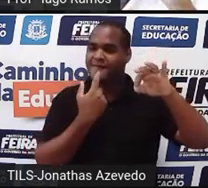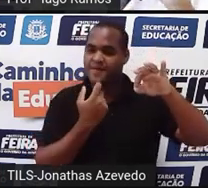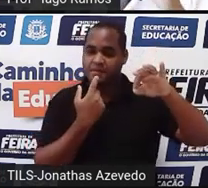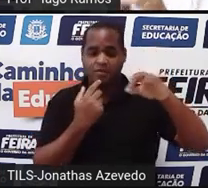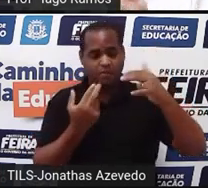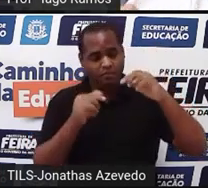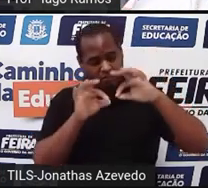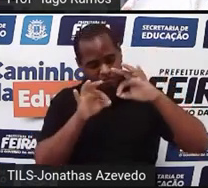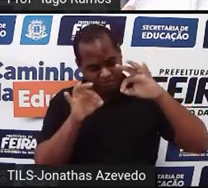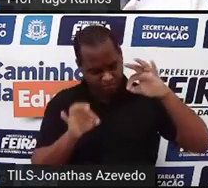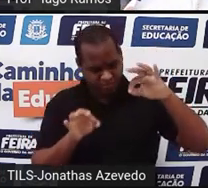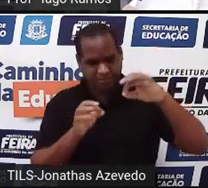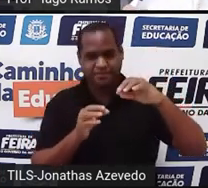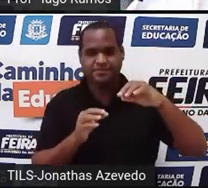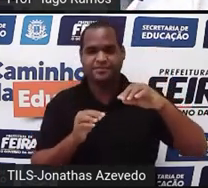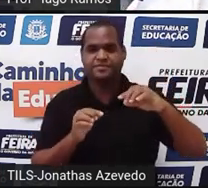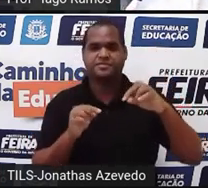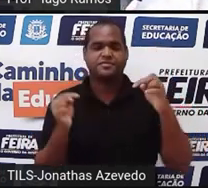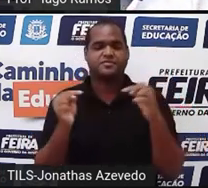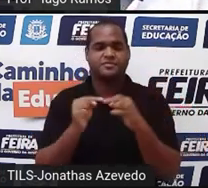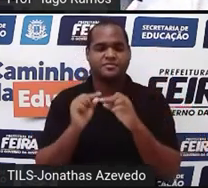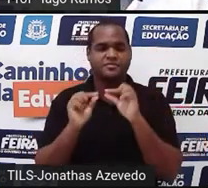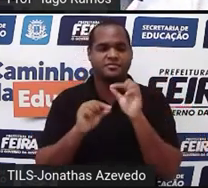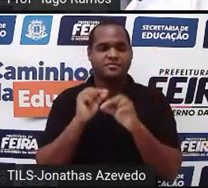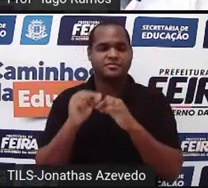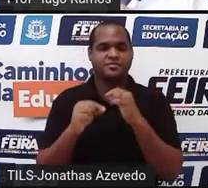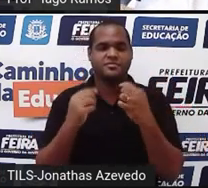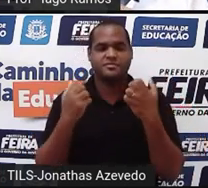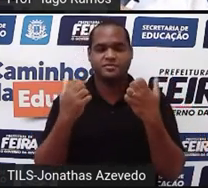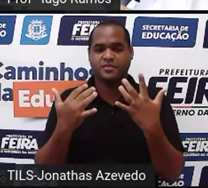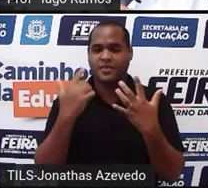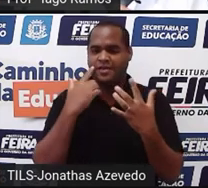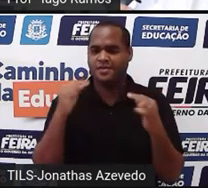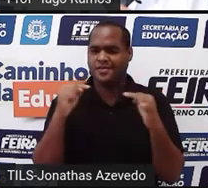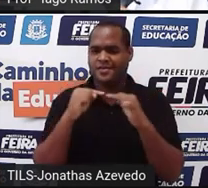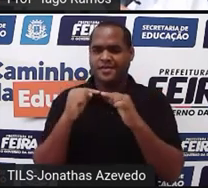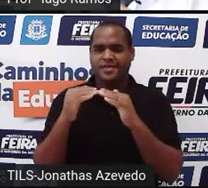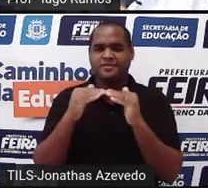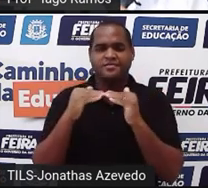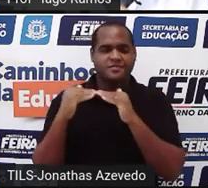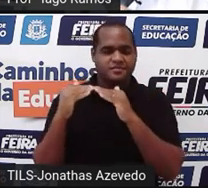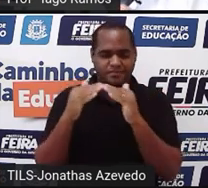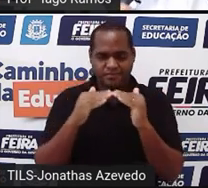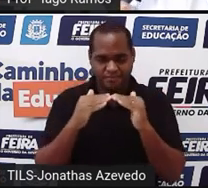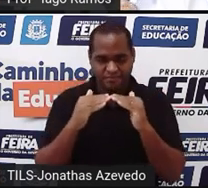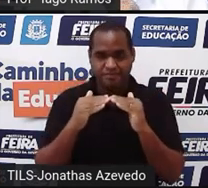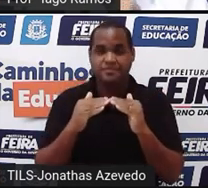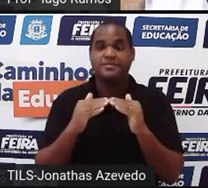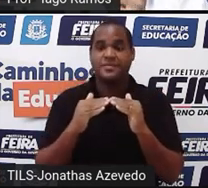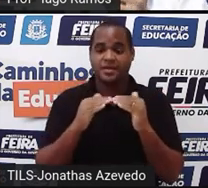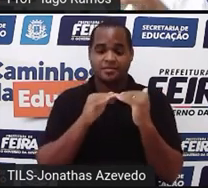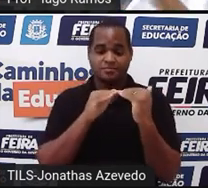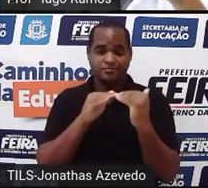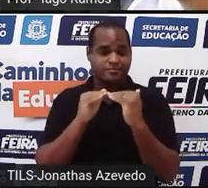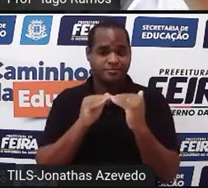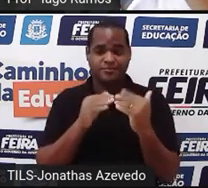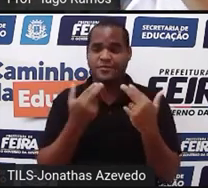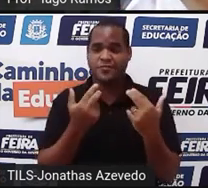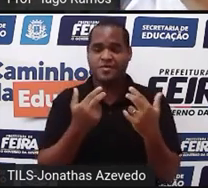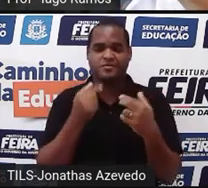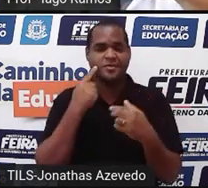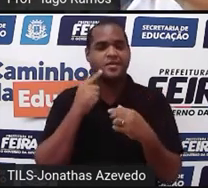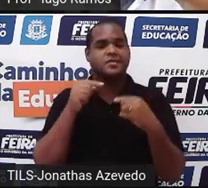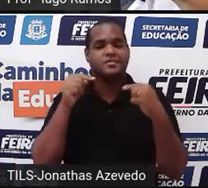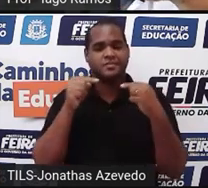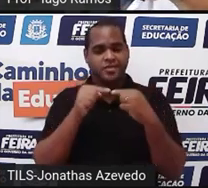Quando isso acontece, a gente chama essas retas de retas coincidentes. Retas que se coincidem. Fica